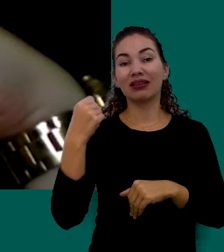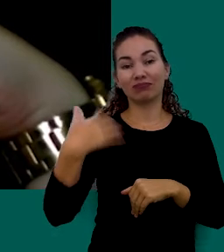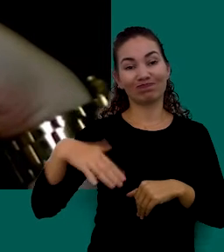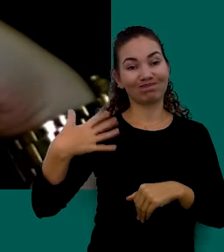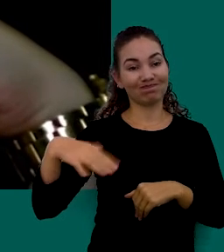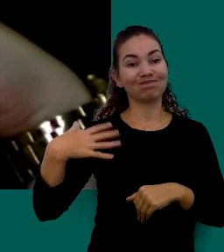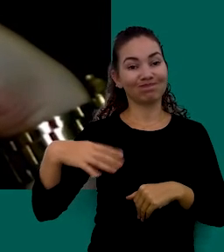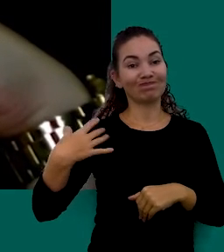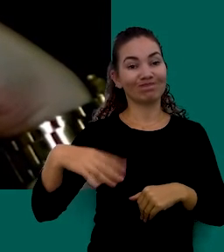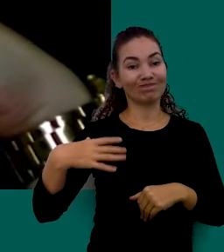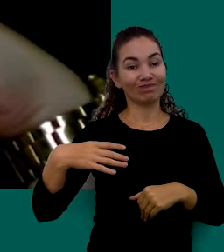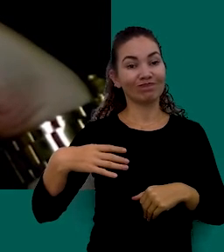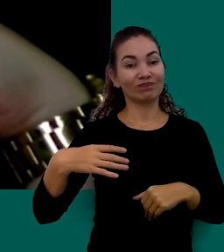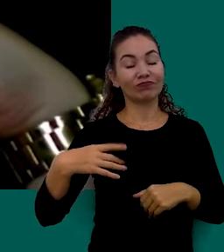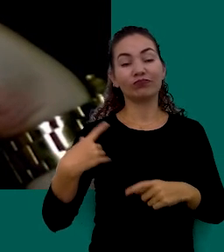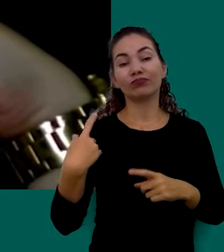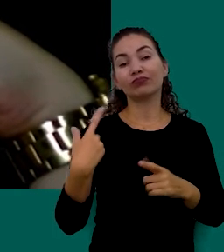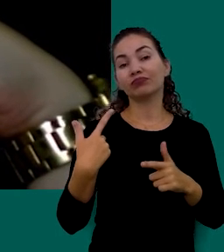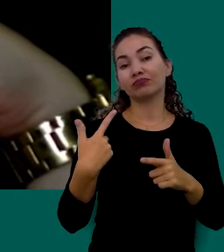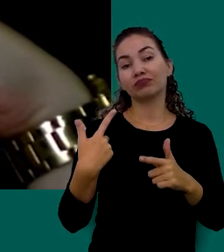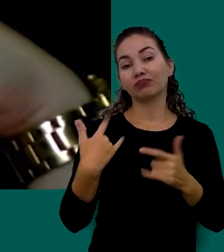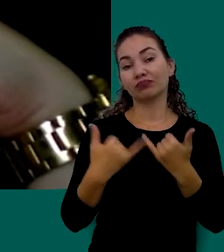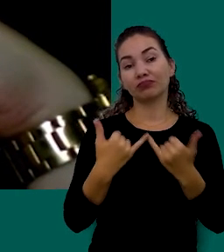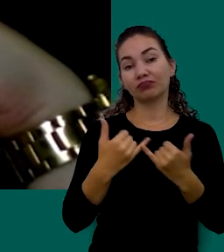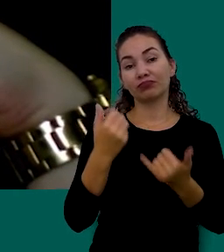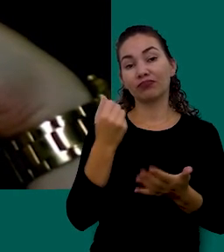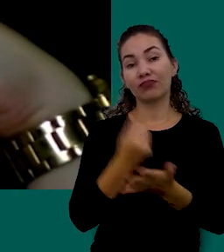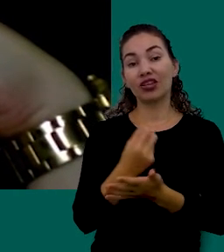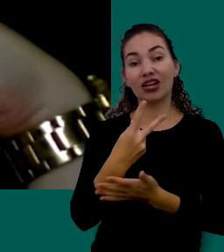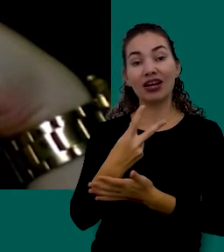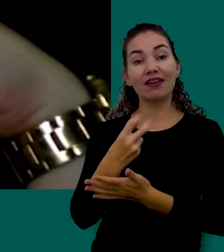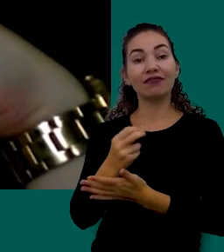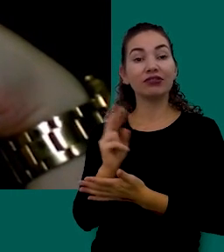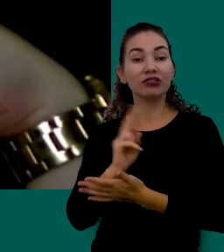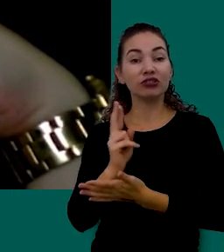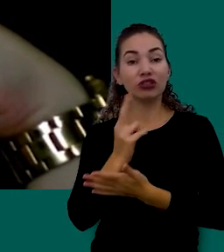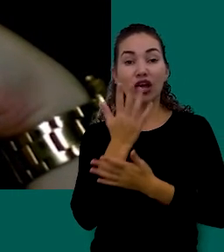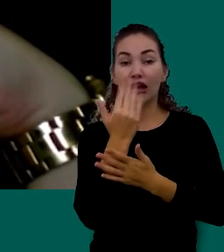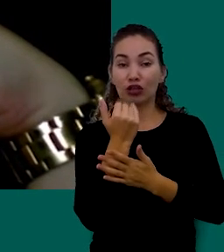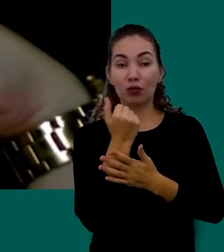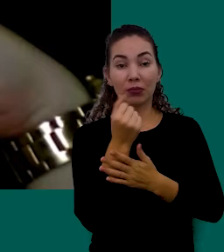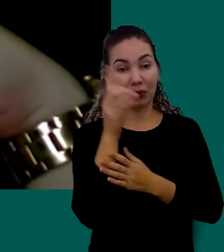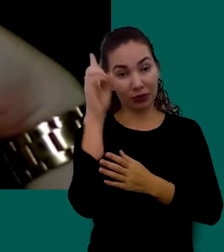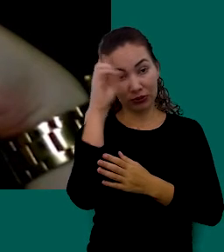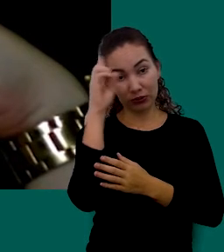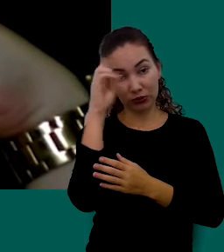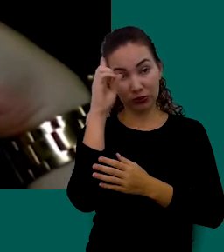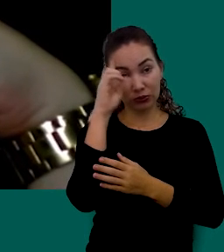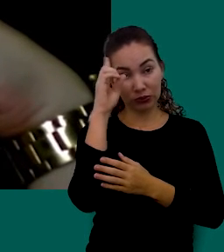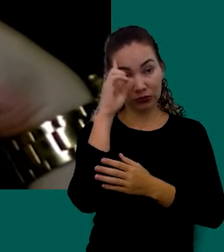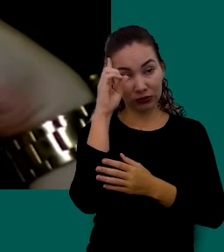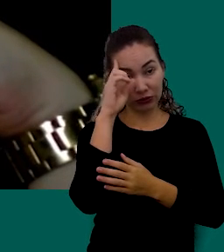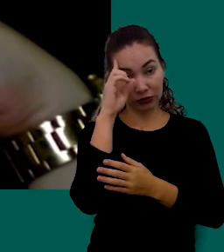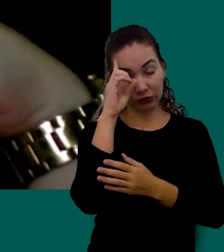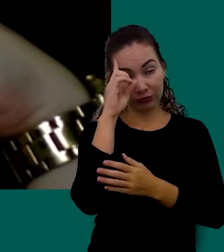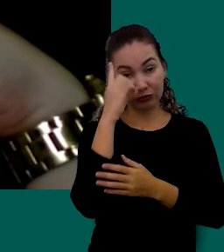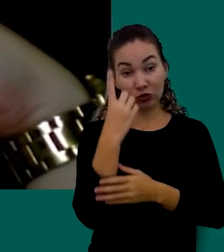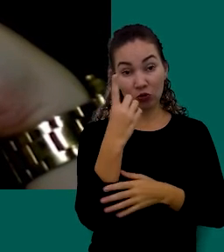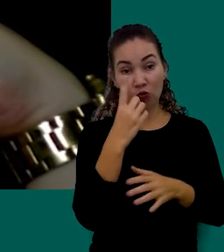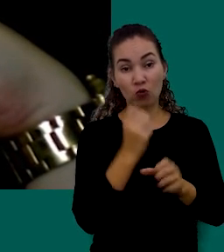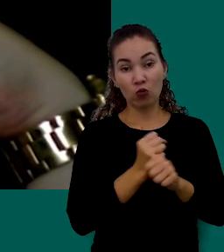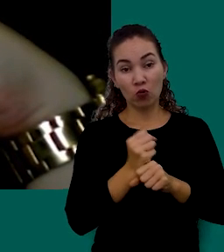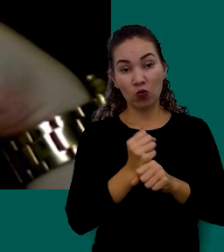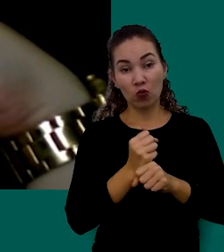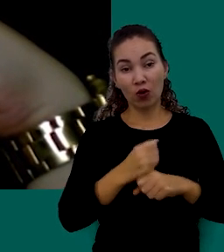Gastos Por Exemplo Ao Pagar 20 Reais Para Almoçar Todos Os Dias Em Um Ano